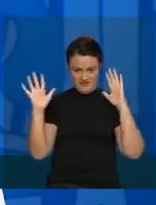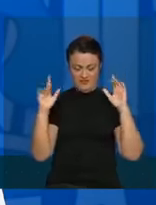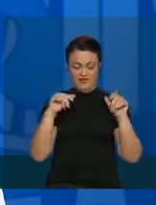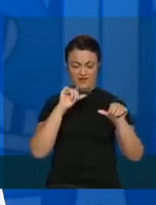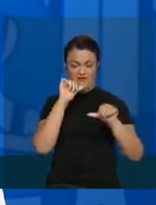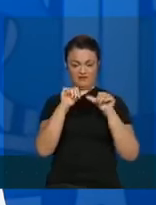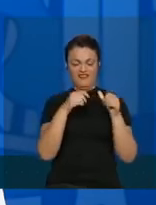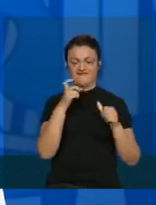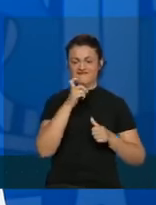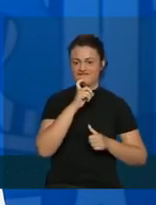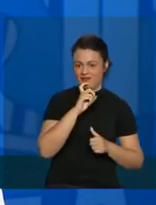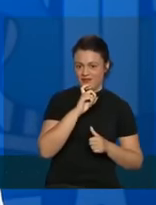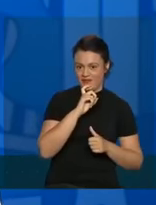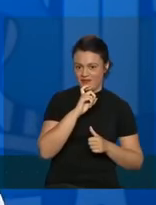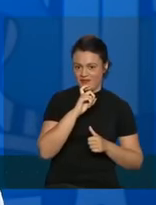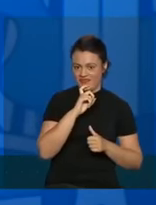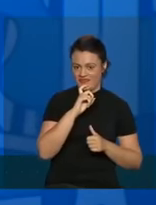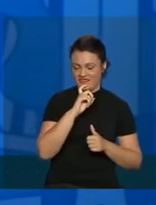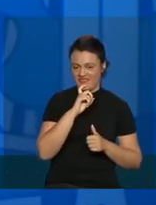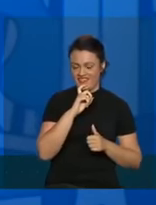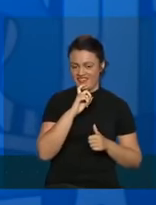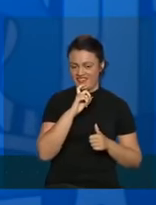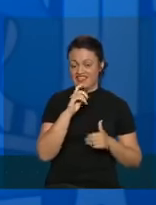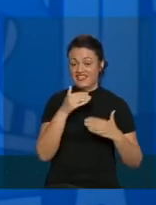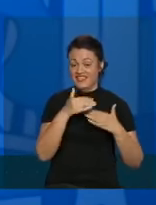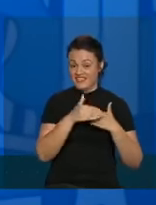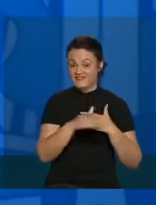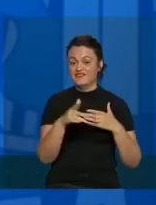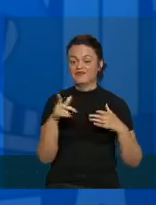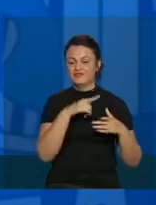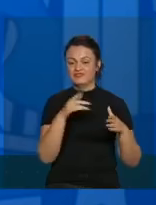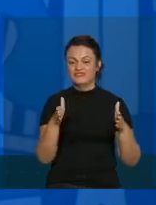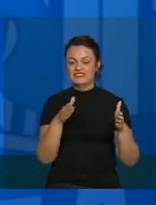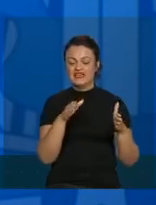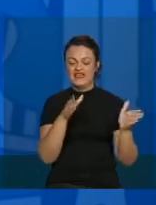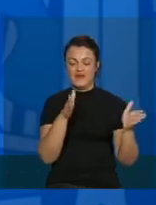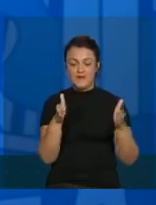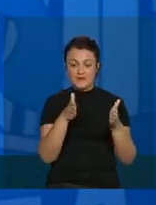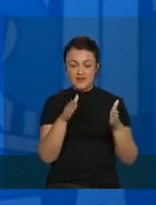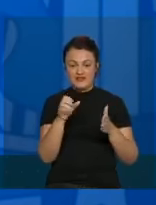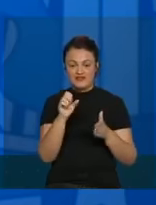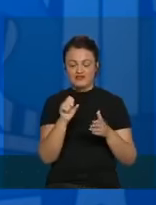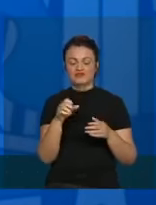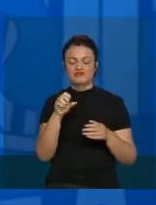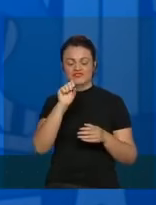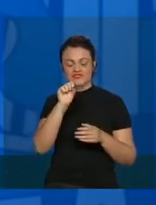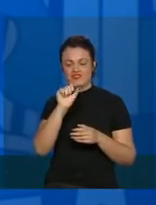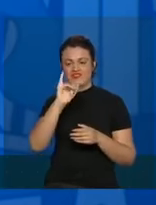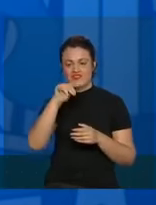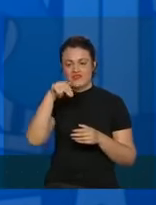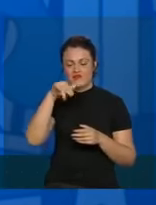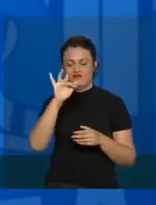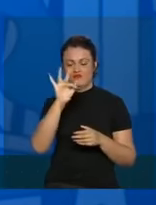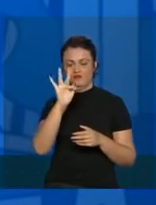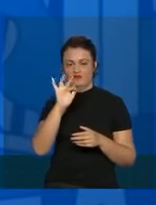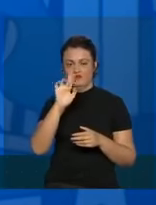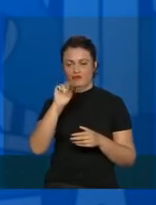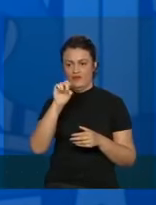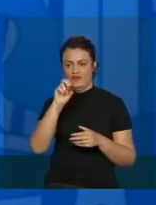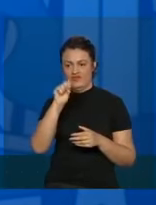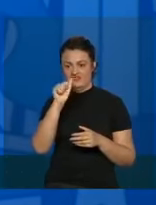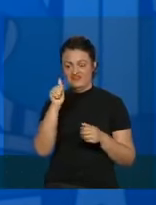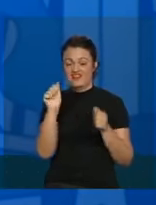inverno e vamos ter a nossa sazonalidade de influência e vamos tê-la